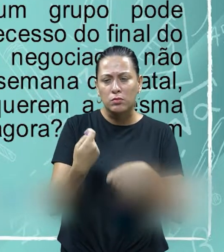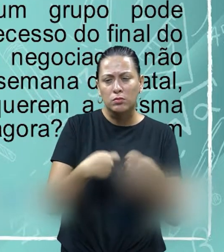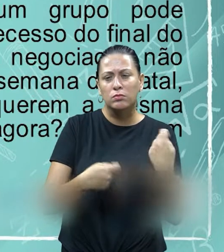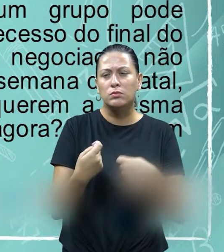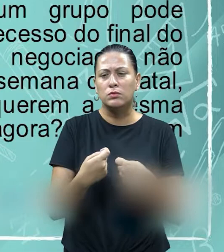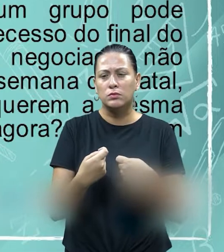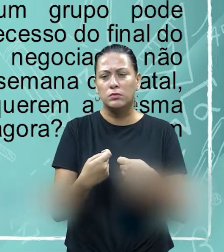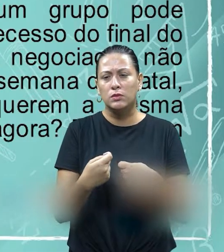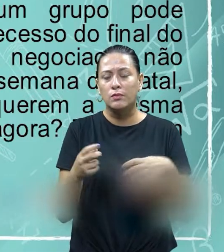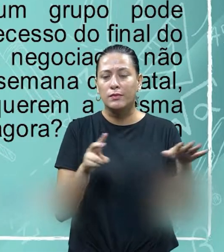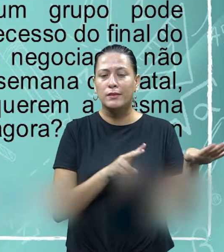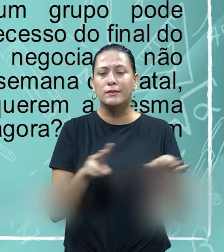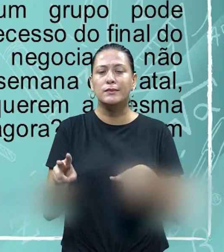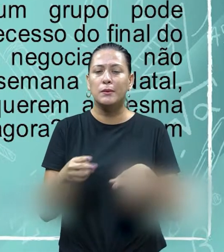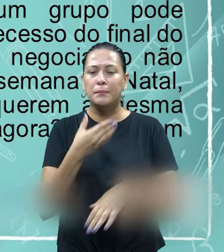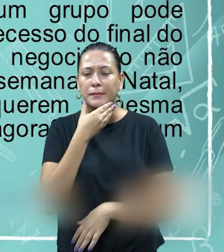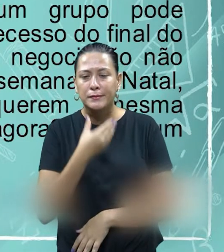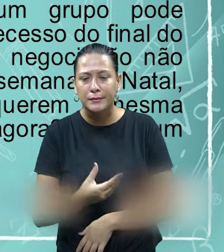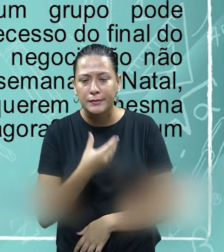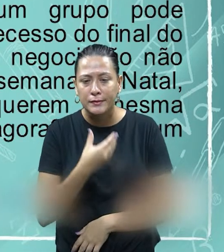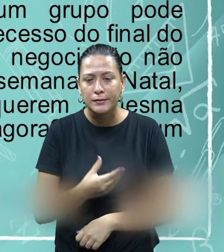os dois grupos querem a mesma